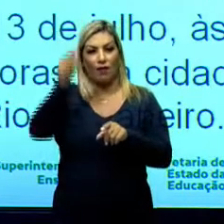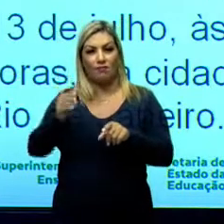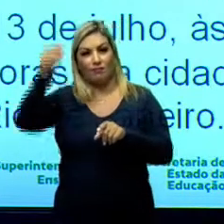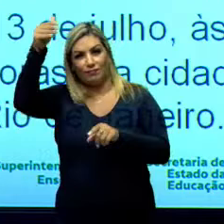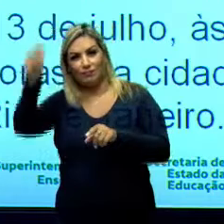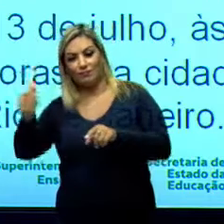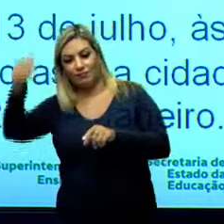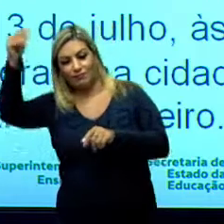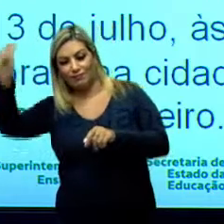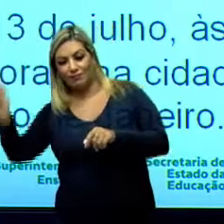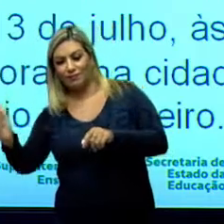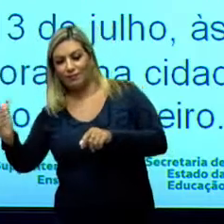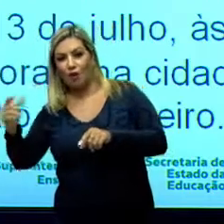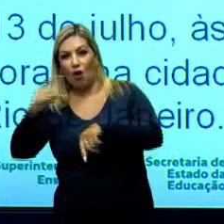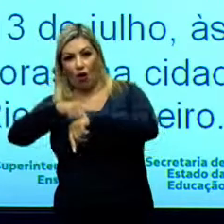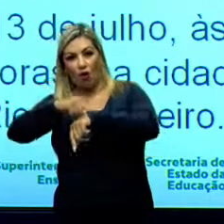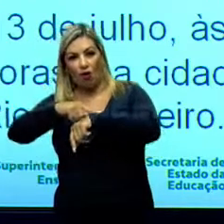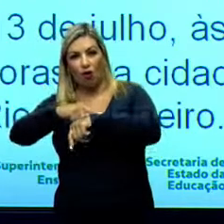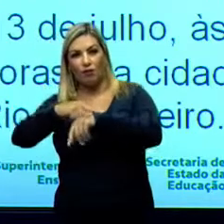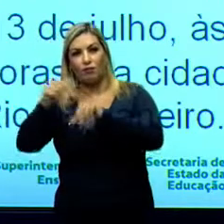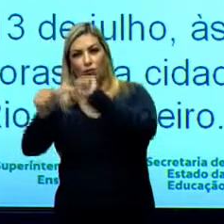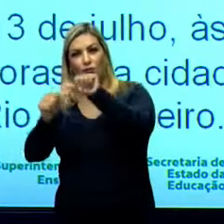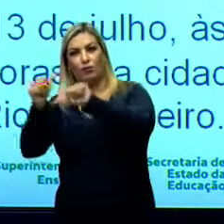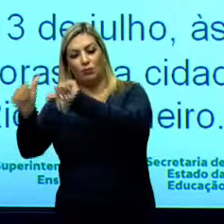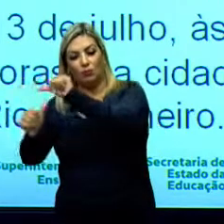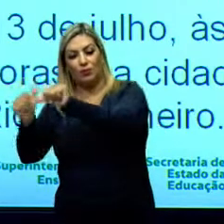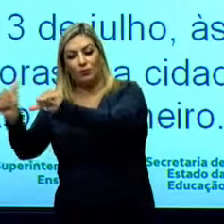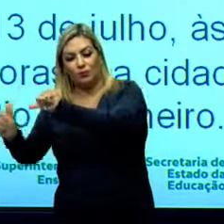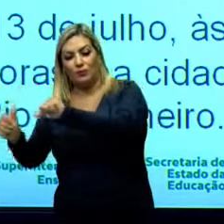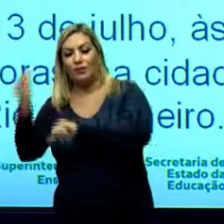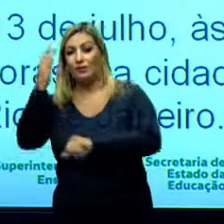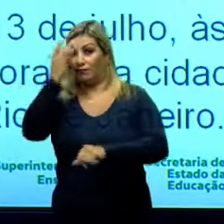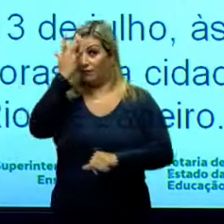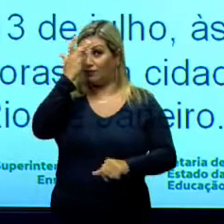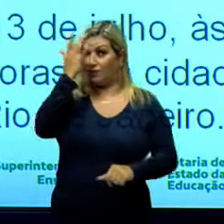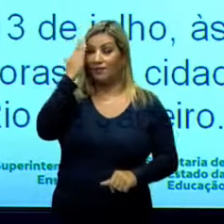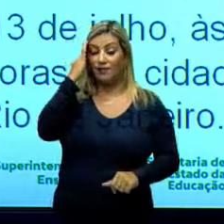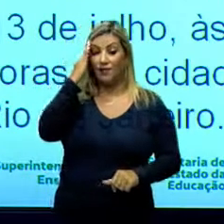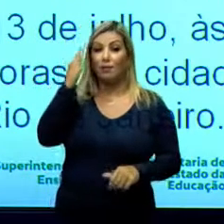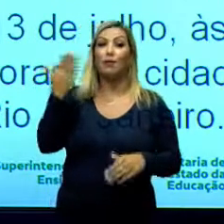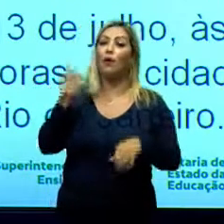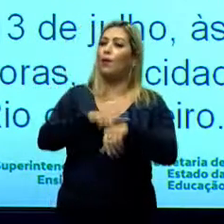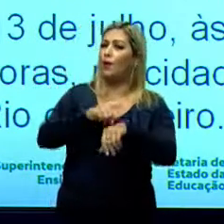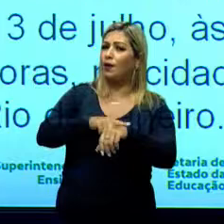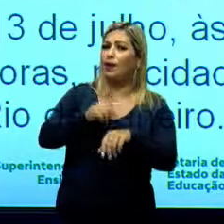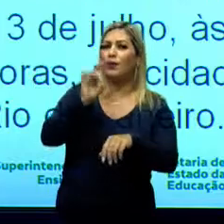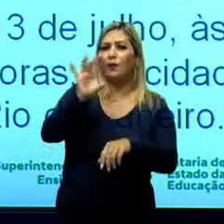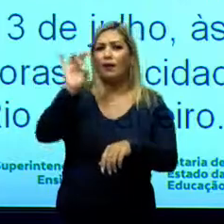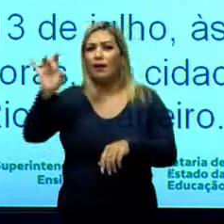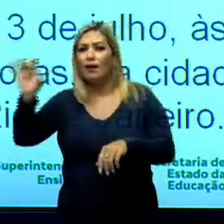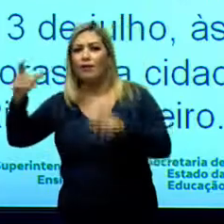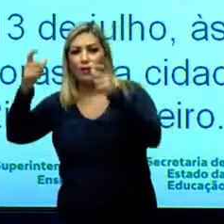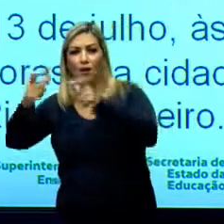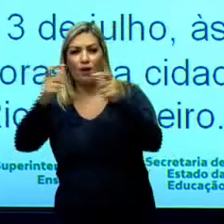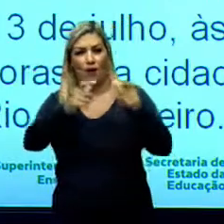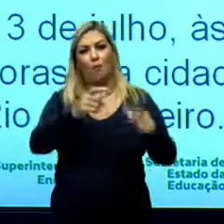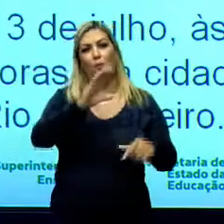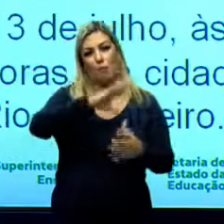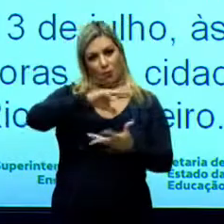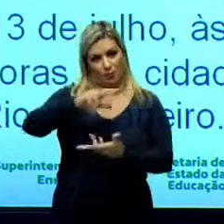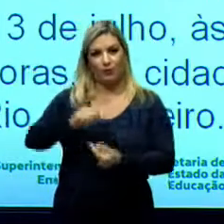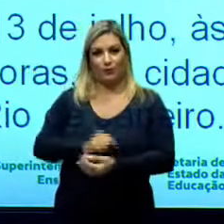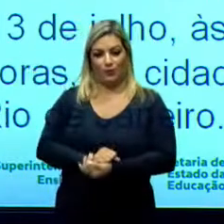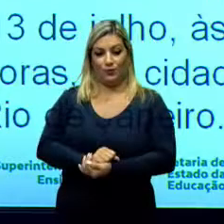de fuso horário. Então, fica muito mais fácil para a gente poder saber qual o horário em cada um dos lugares do mundo. O é